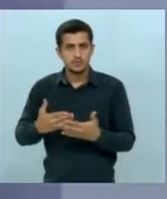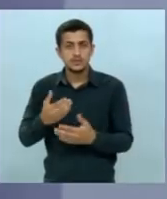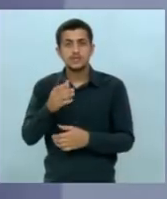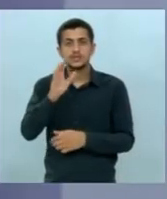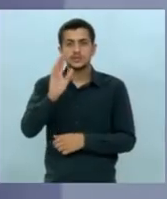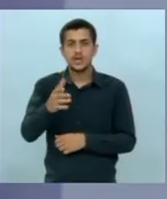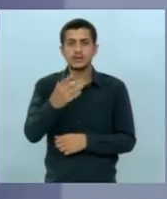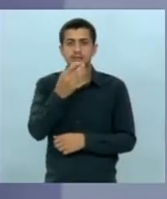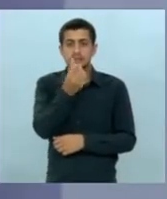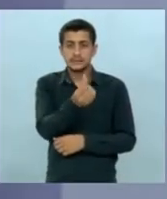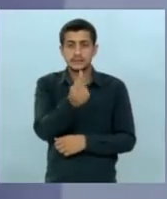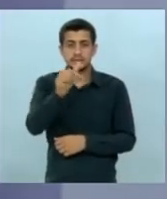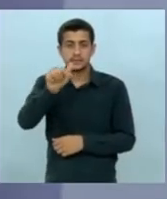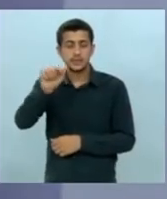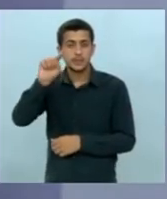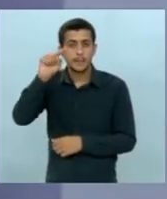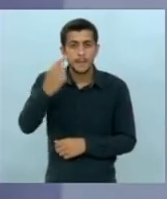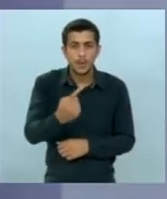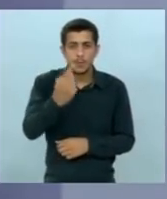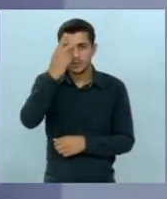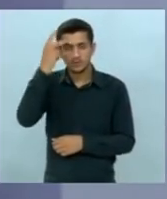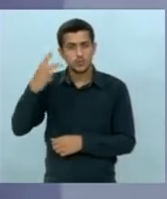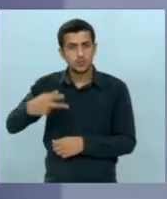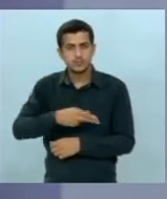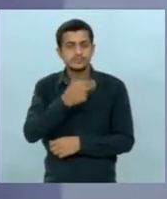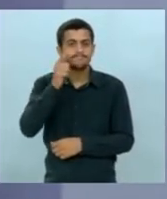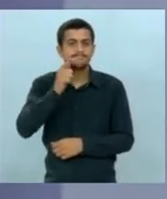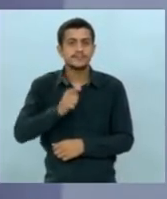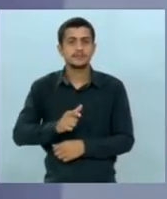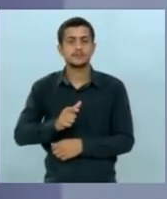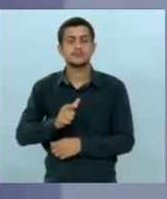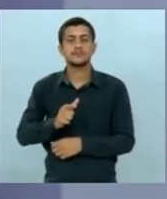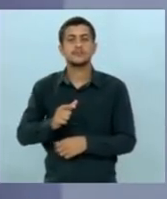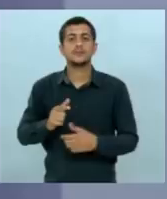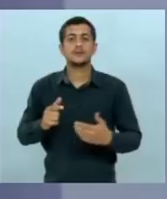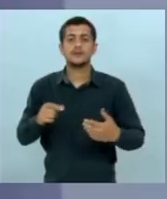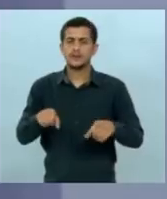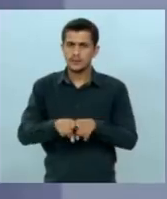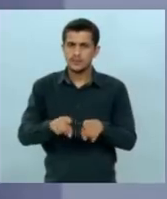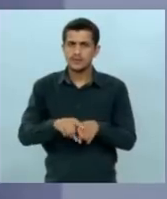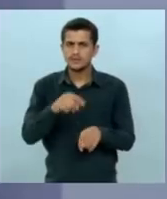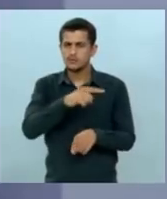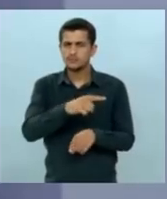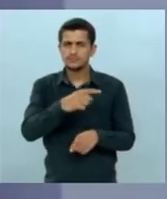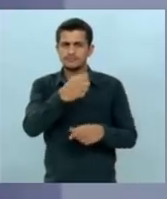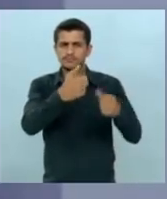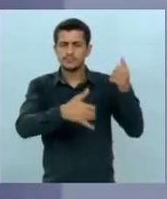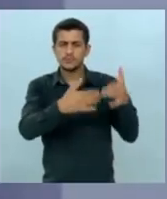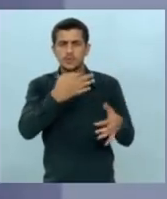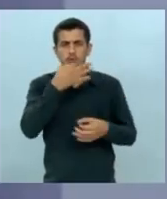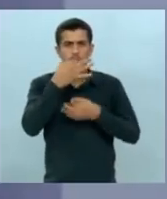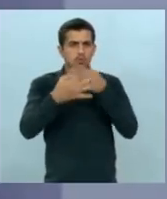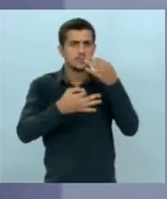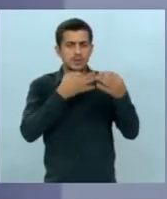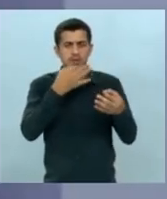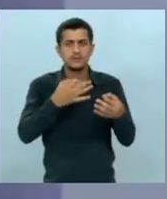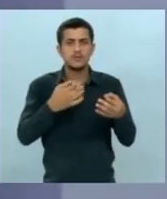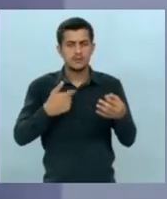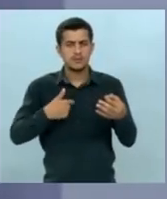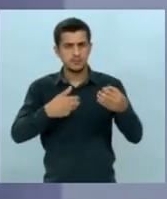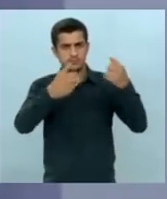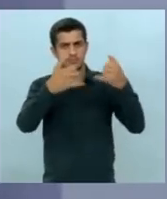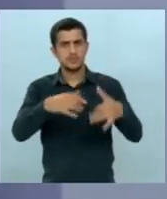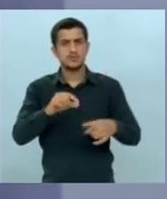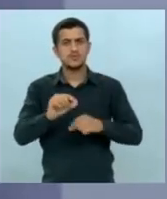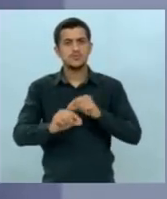67 mil cirurgias e eu vi alguns posicionamentos seu sobre a caravana eu queria que você falasse a Mato Grosso do Sul